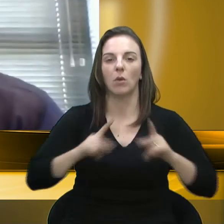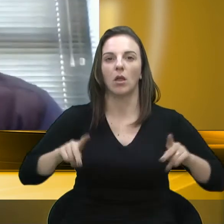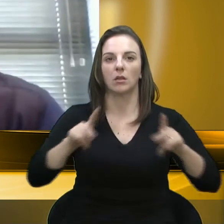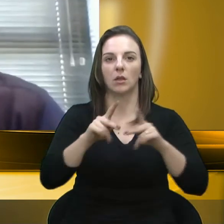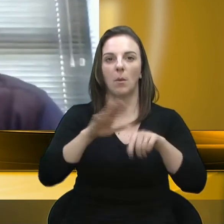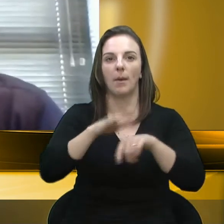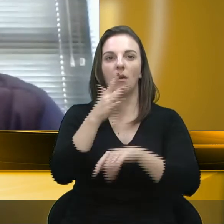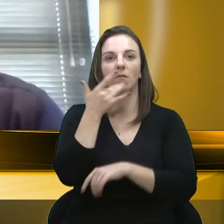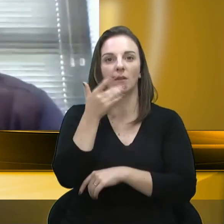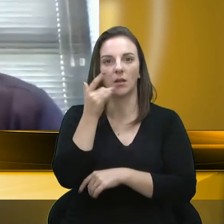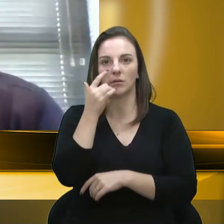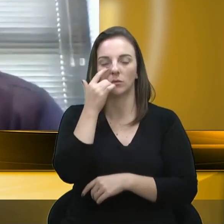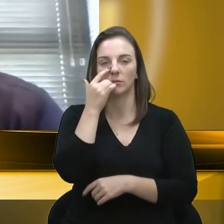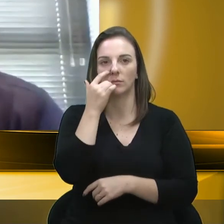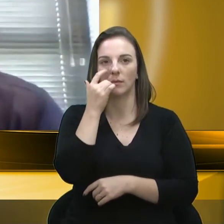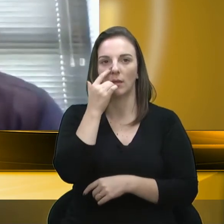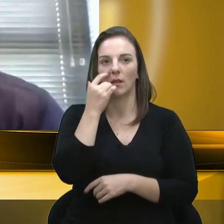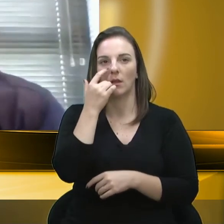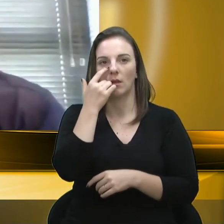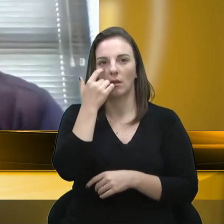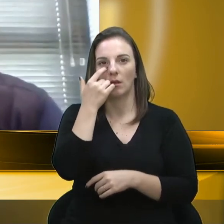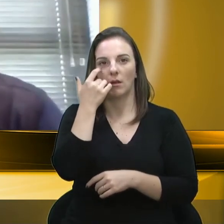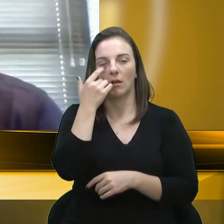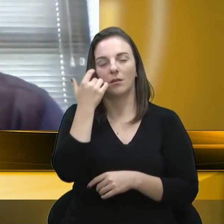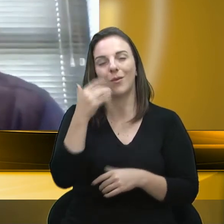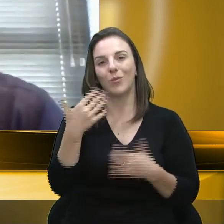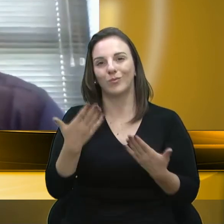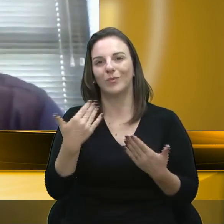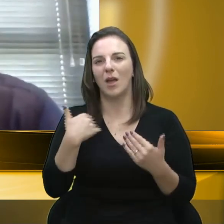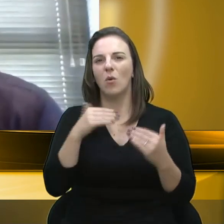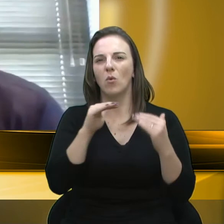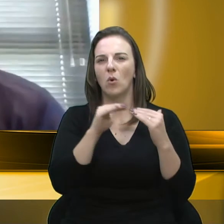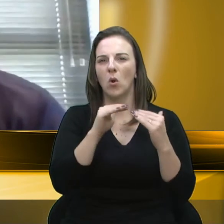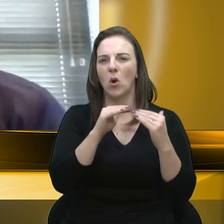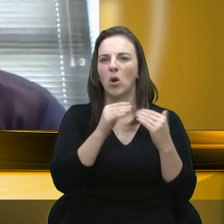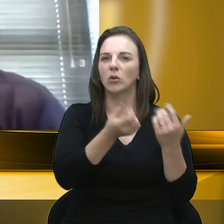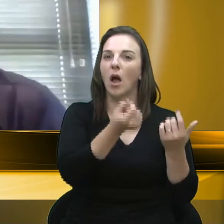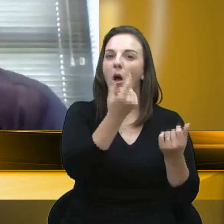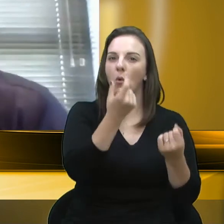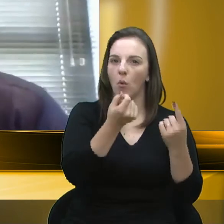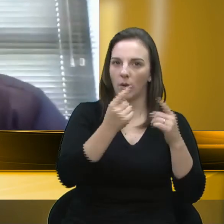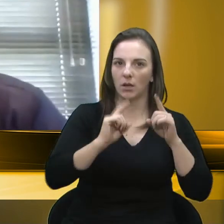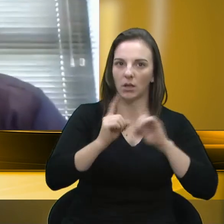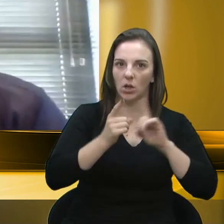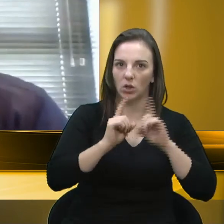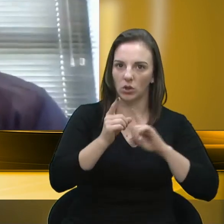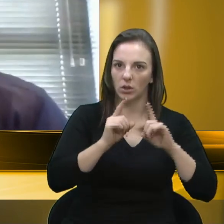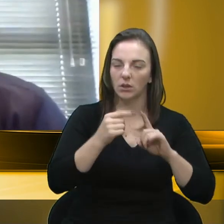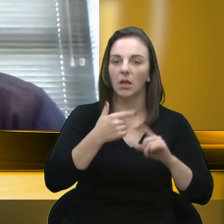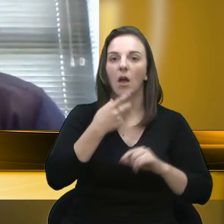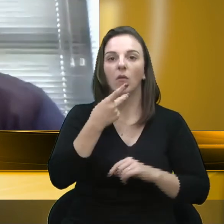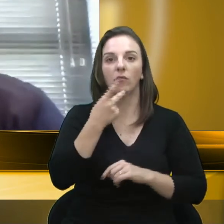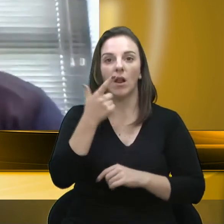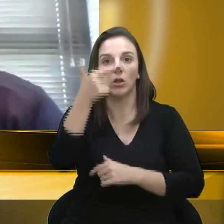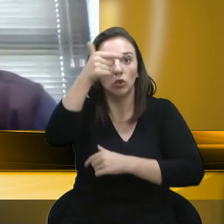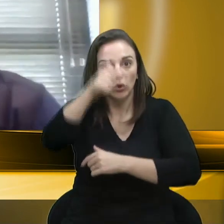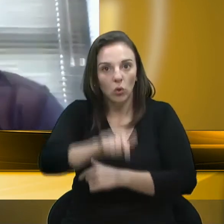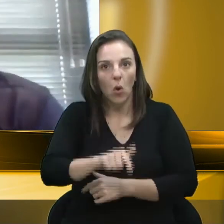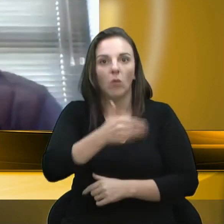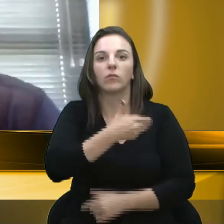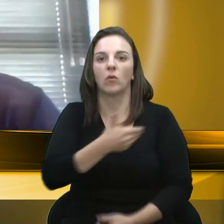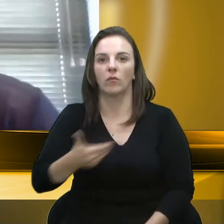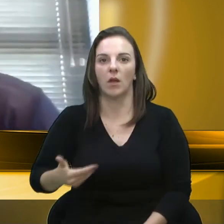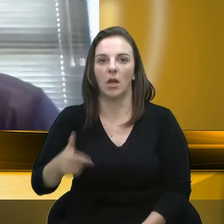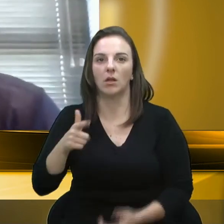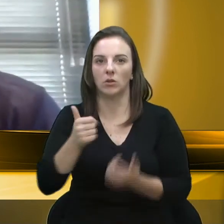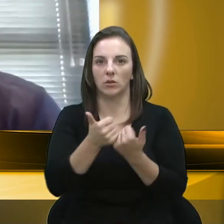o que eu tenho a dizer para você, que concordo em parte com as críticas, vou levar ao governo novamente, essa reclamação, a secretária